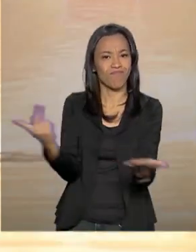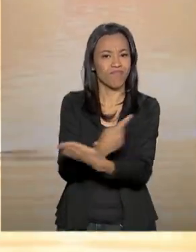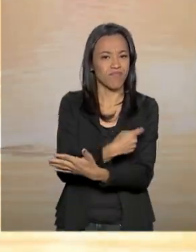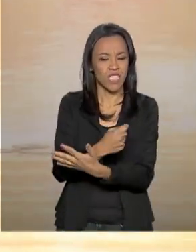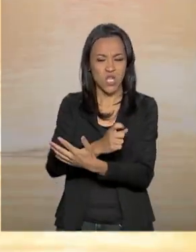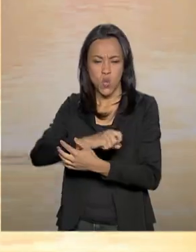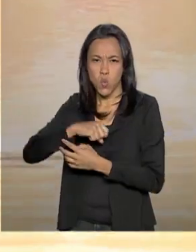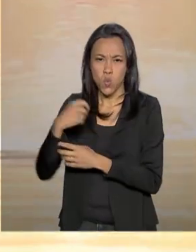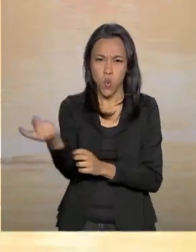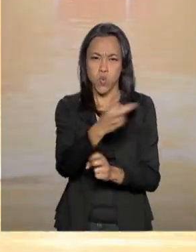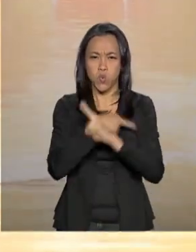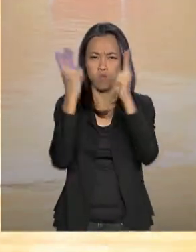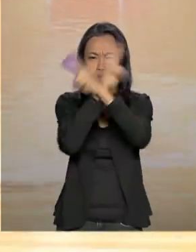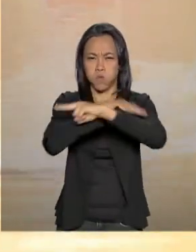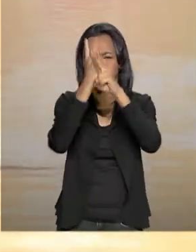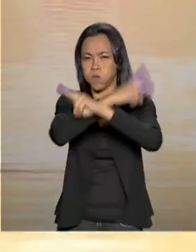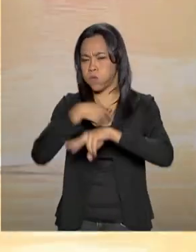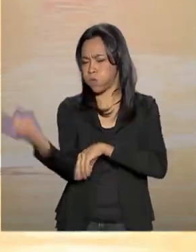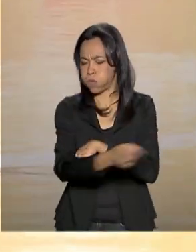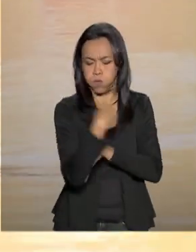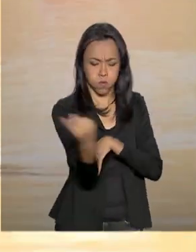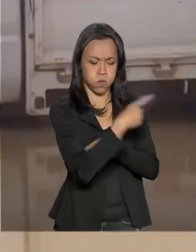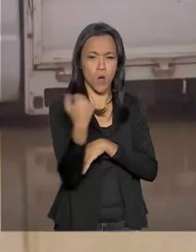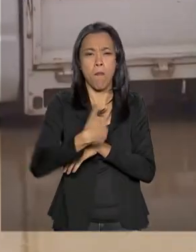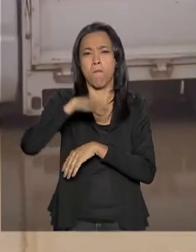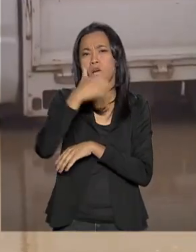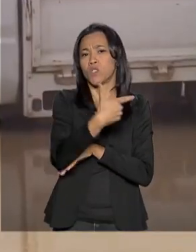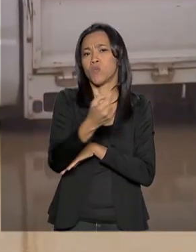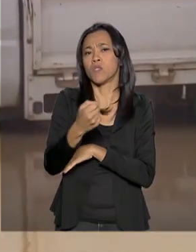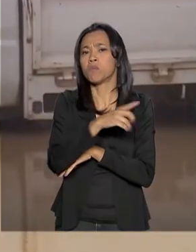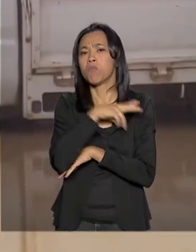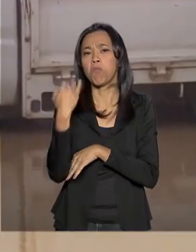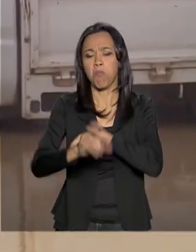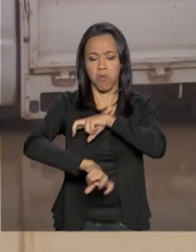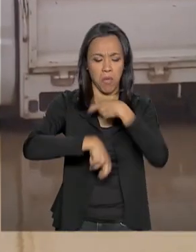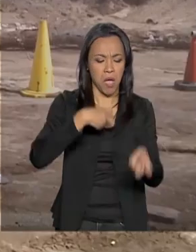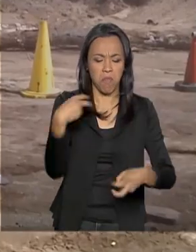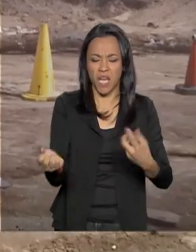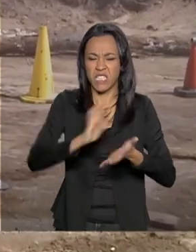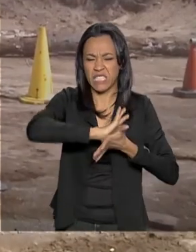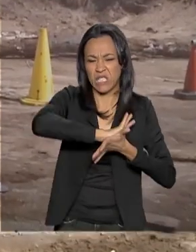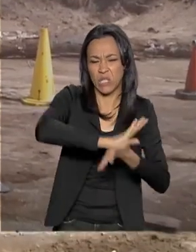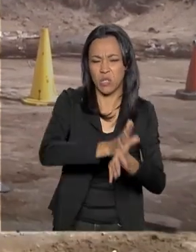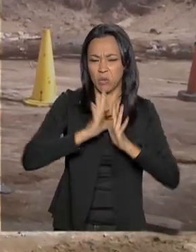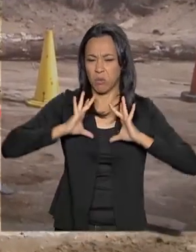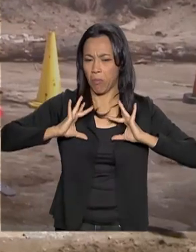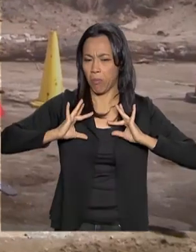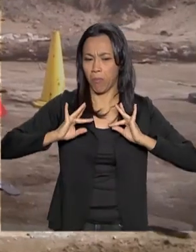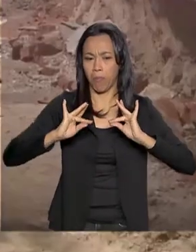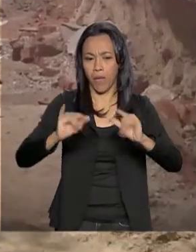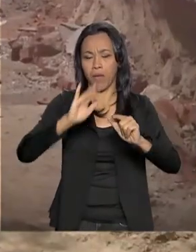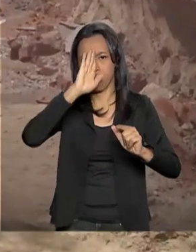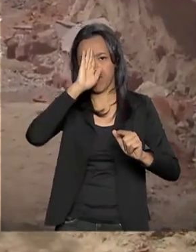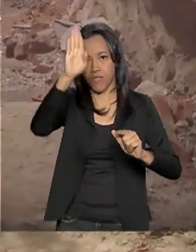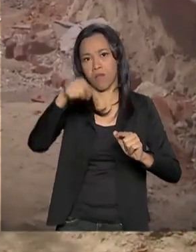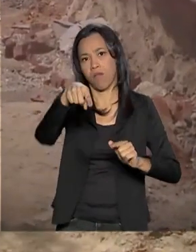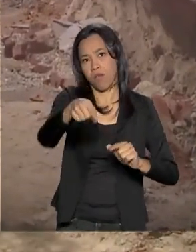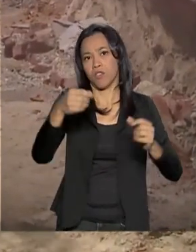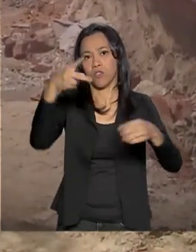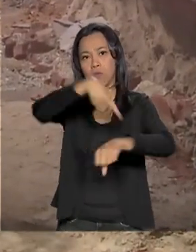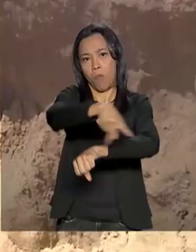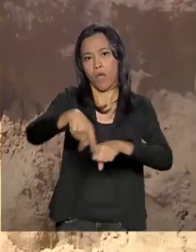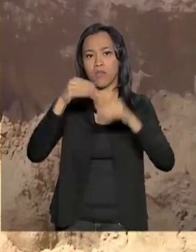que deixou mais de 800 mortos e destruiu várias regiões africanas, sobretudo em Moçambique, onde